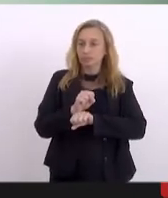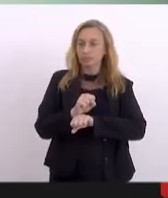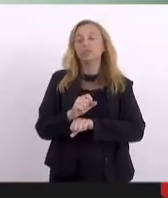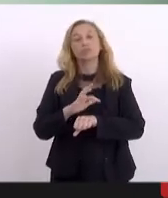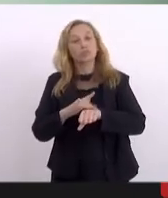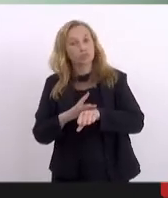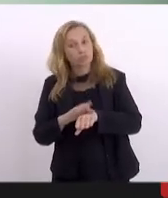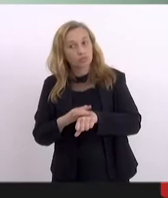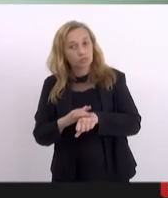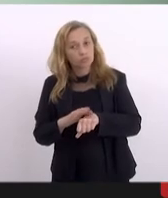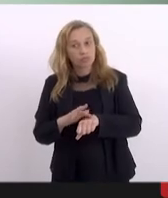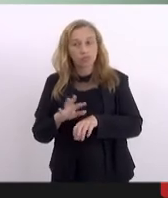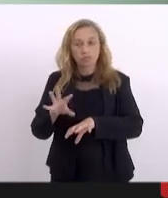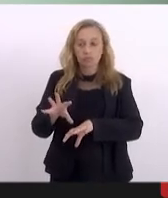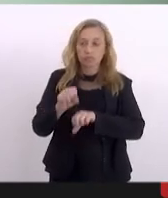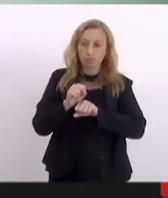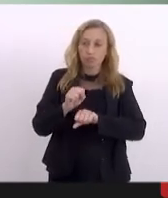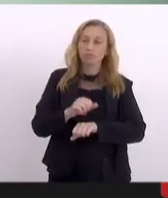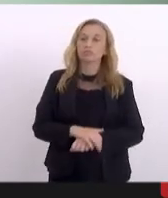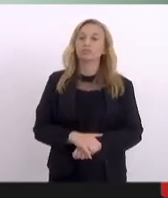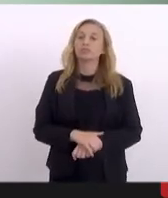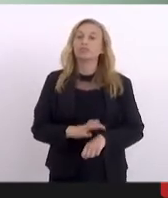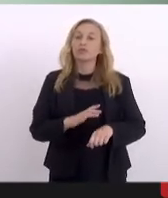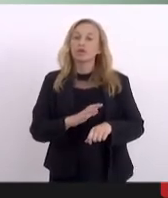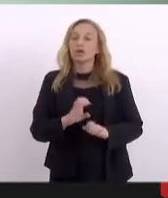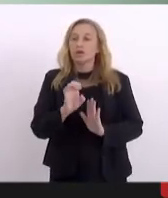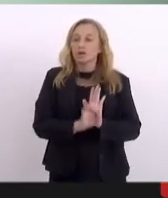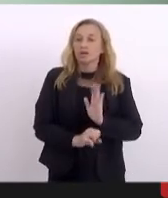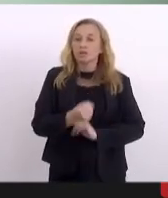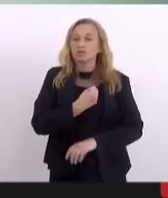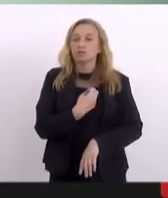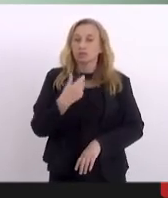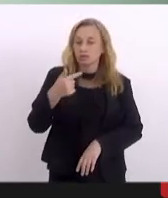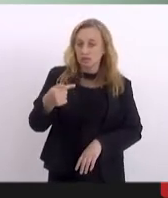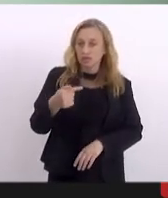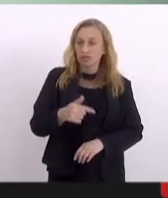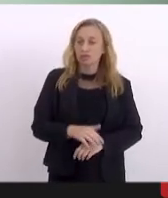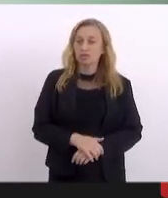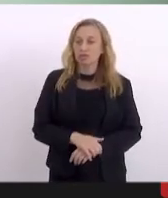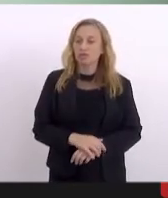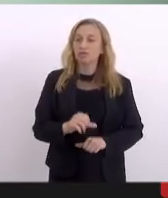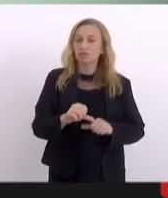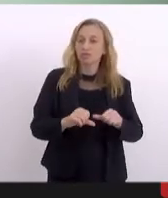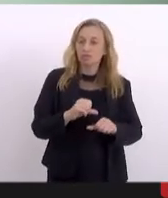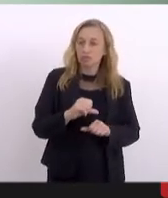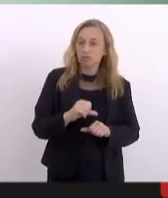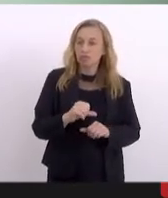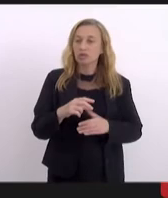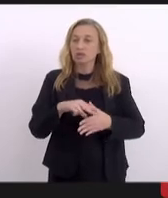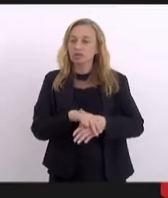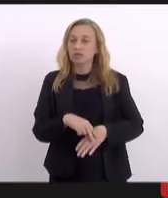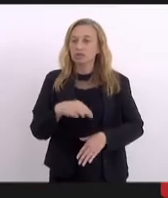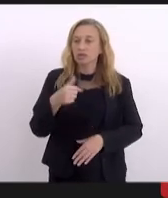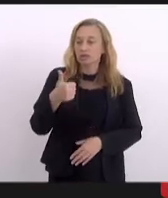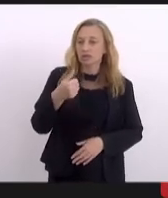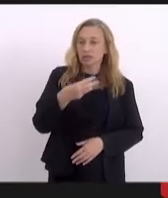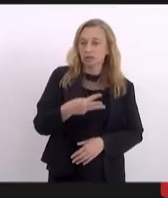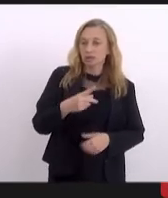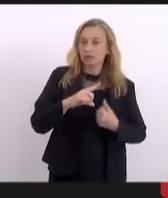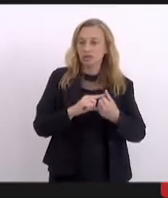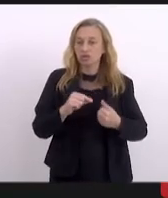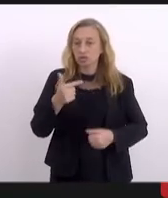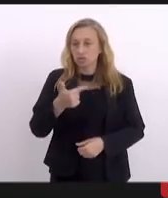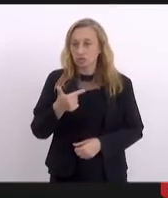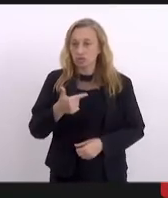doenças infecciosas. Emenda modificativa número sete. Modifique-se o inciso treze do artigo